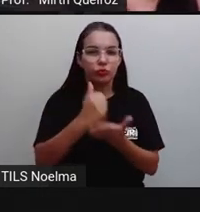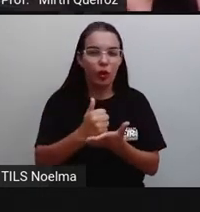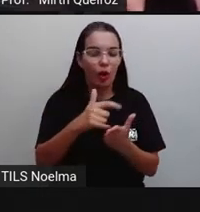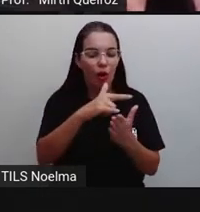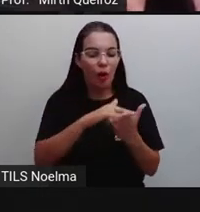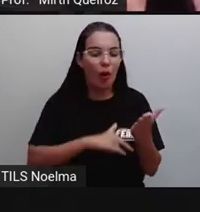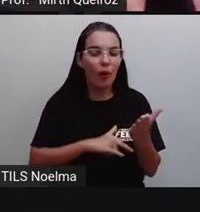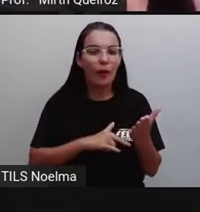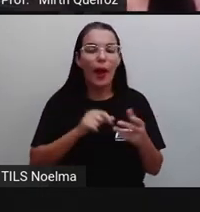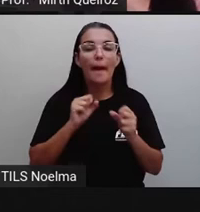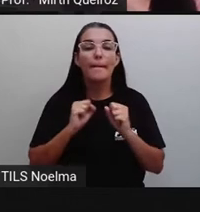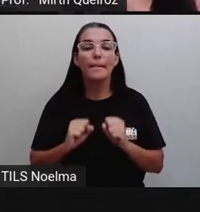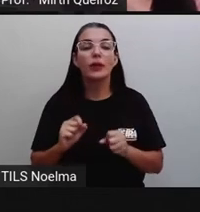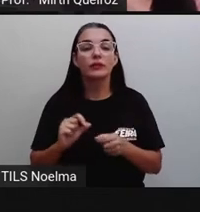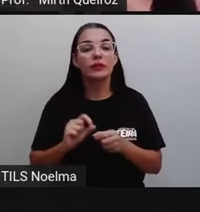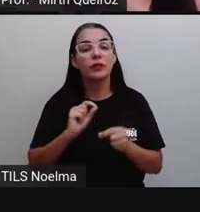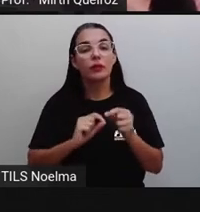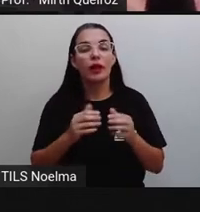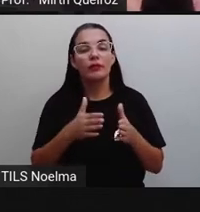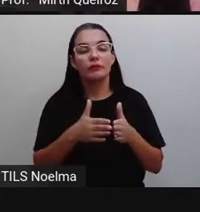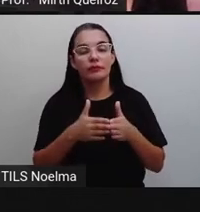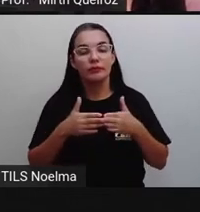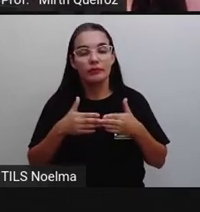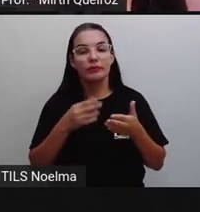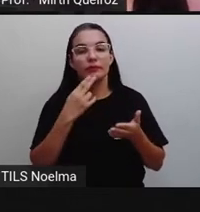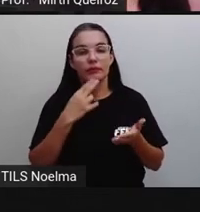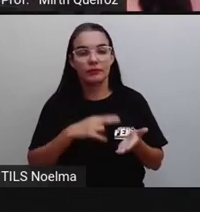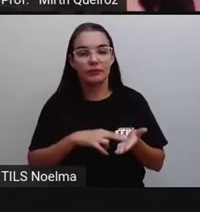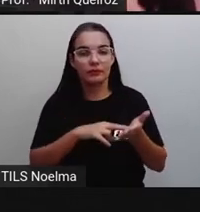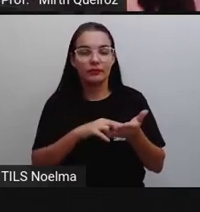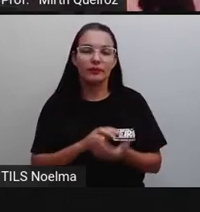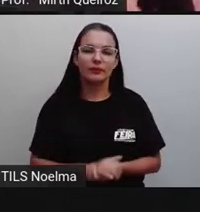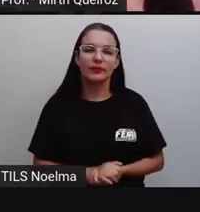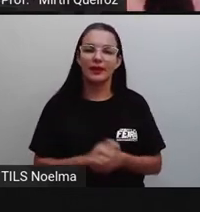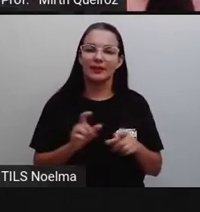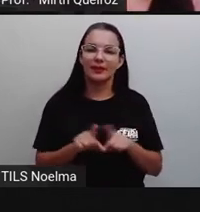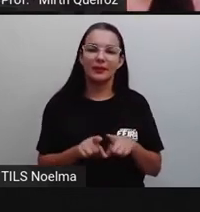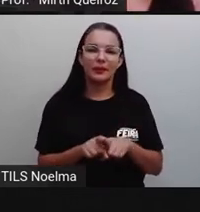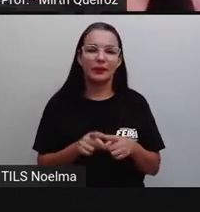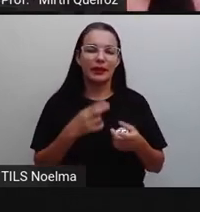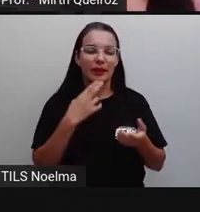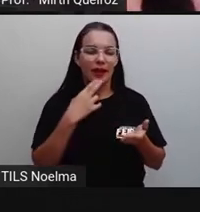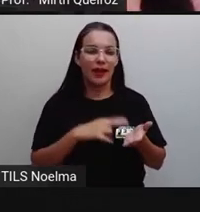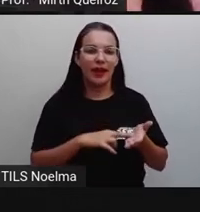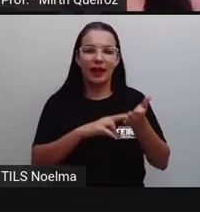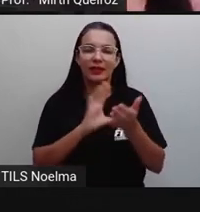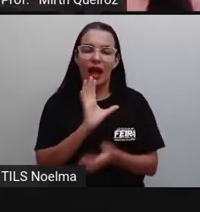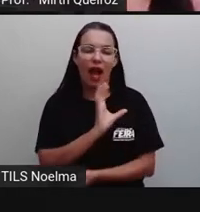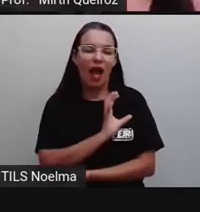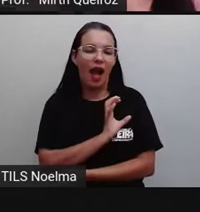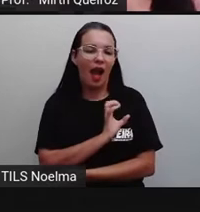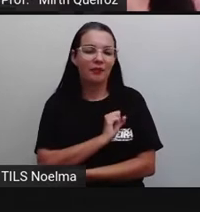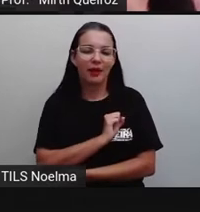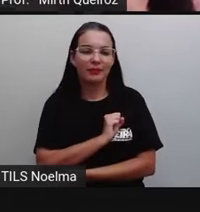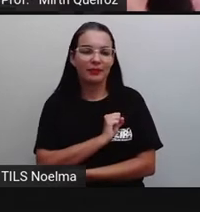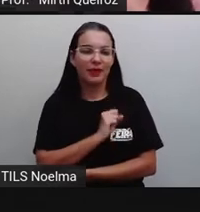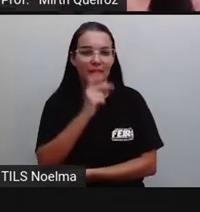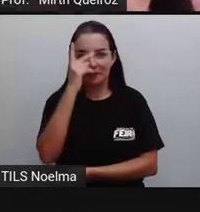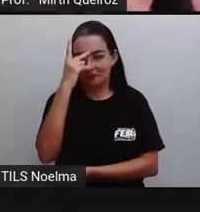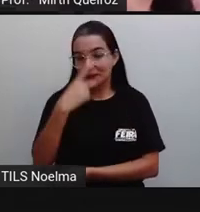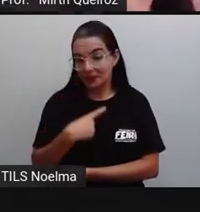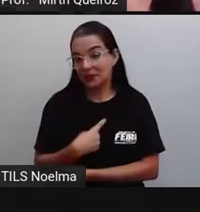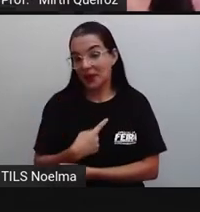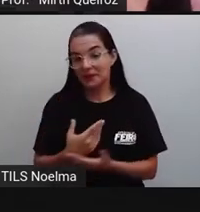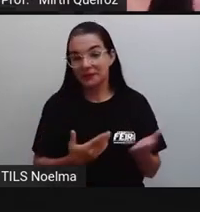né? Você pode fazer uma carta de solicitação. Carta de amor, que é algo mais pessoal, faz parte aí da carta